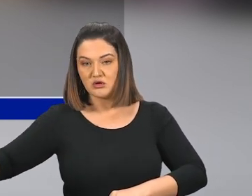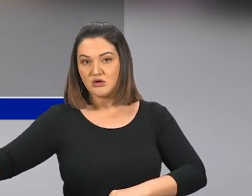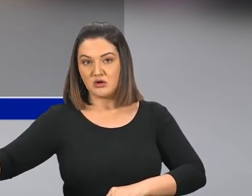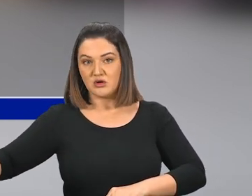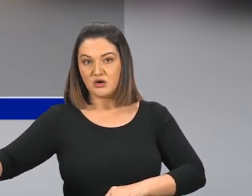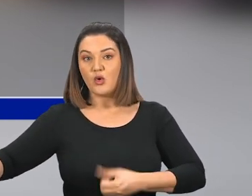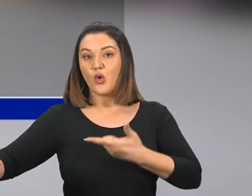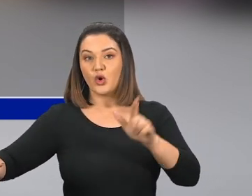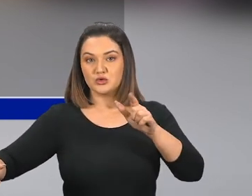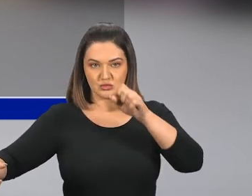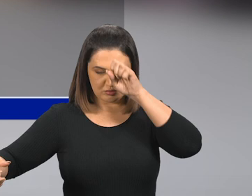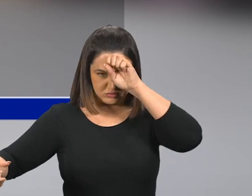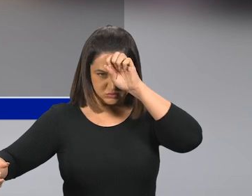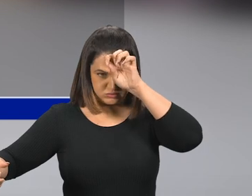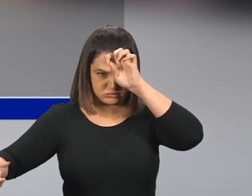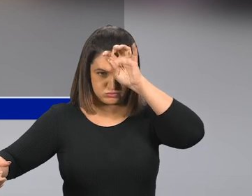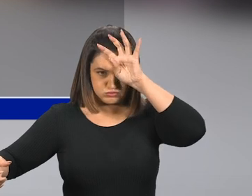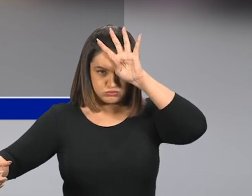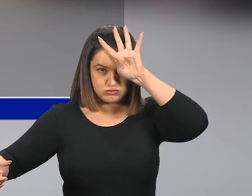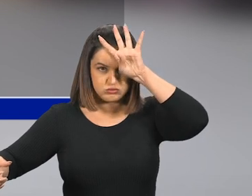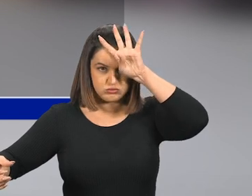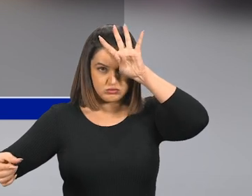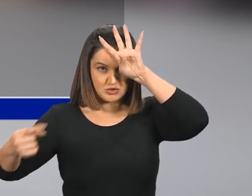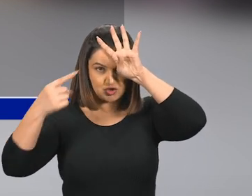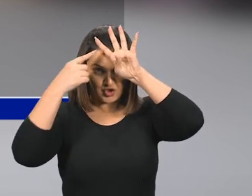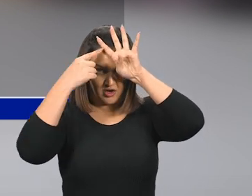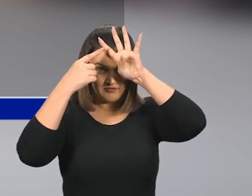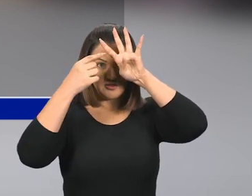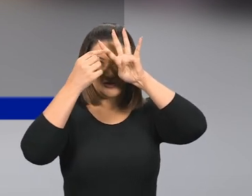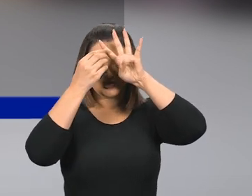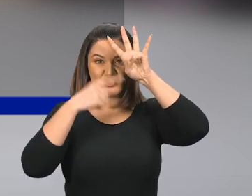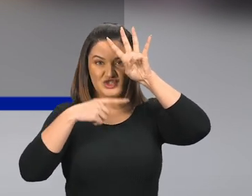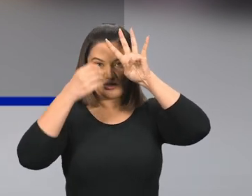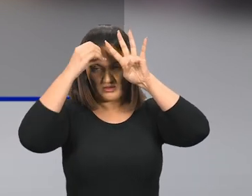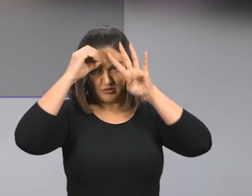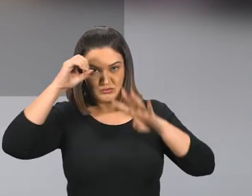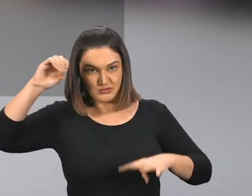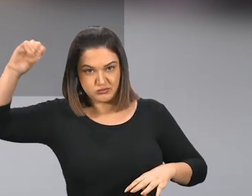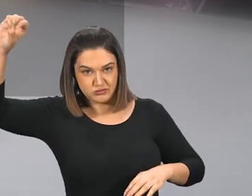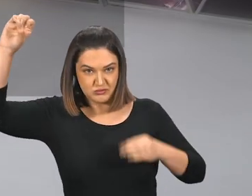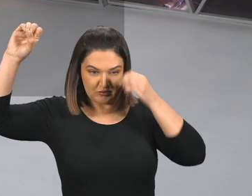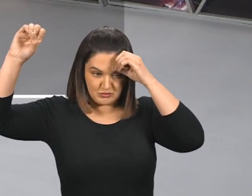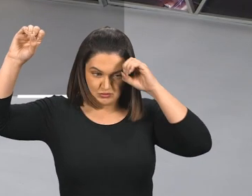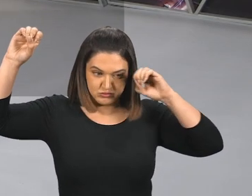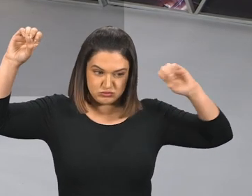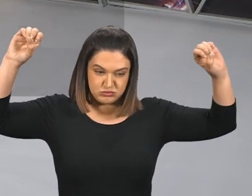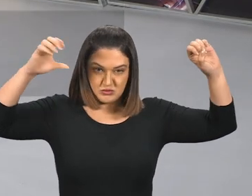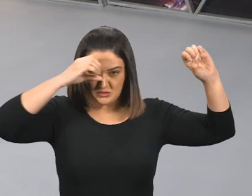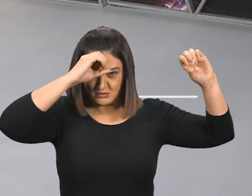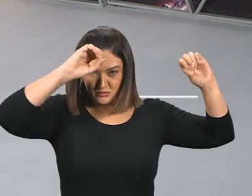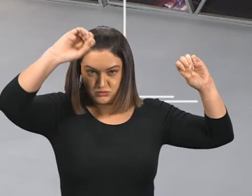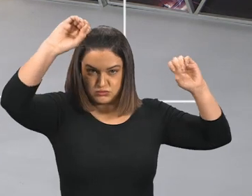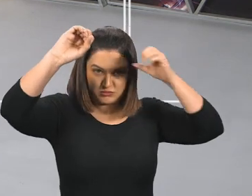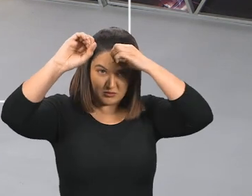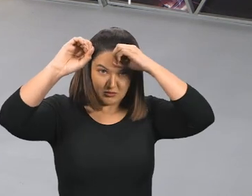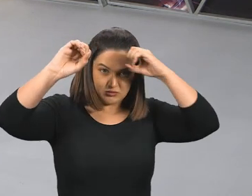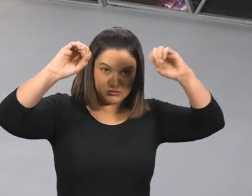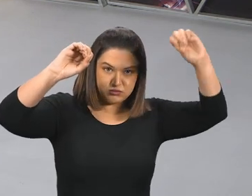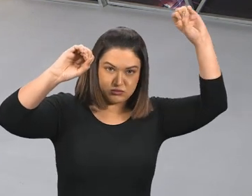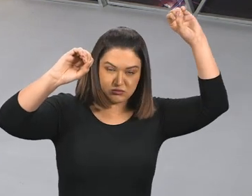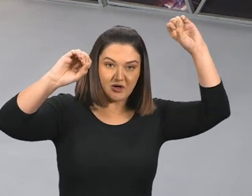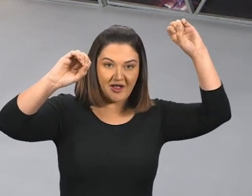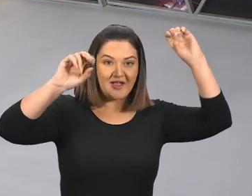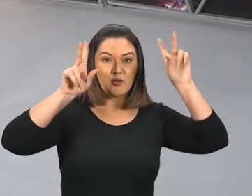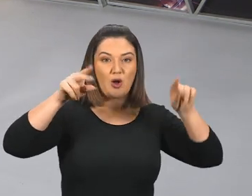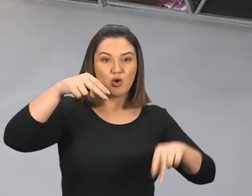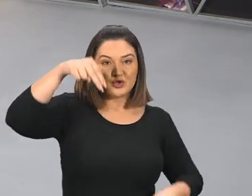quatro chifres notáveis, Para os quatro ventos do céu. Uau! Agora a coisa começa a ficar